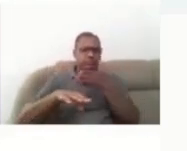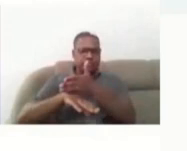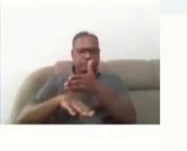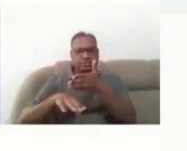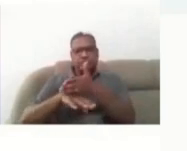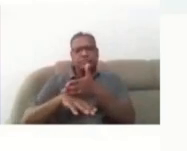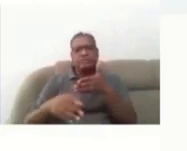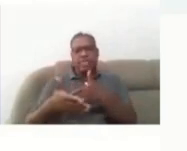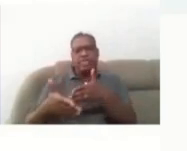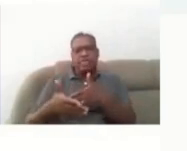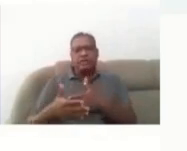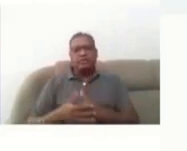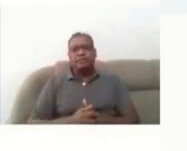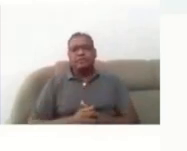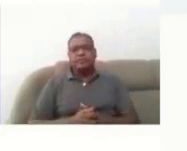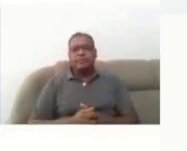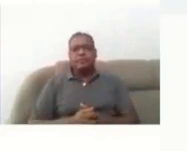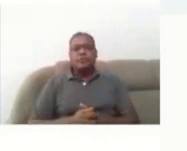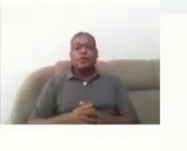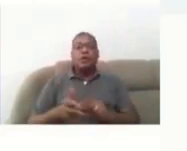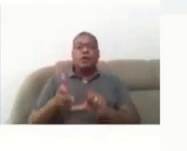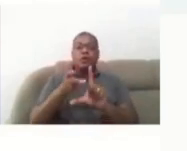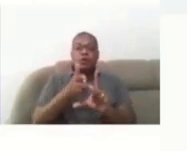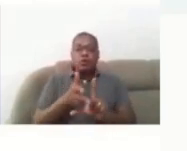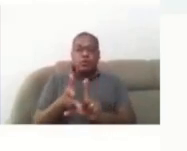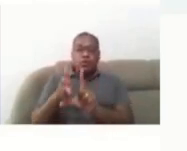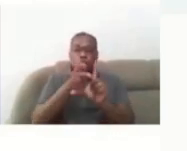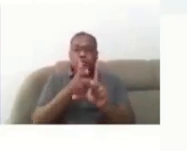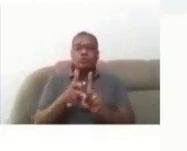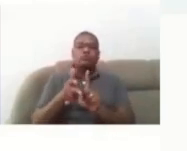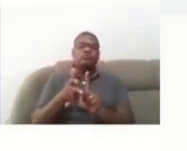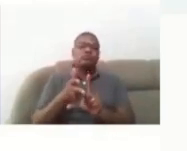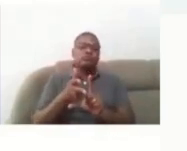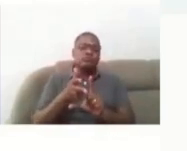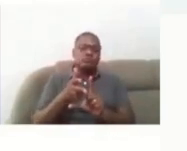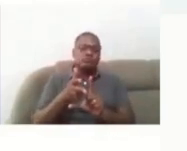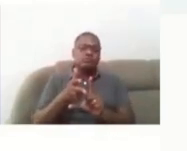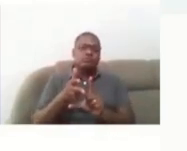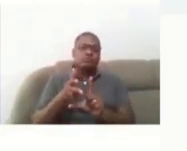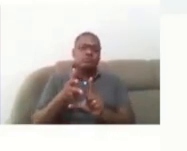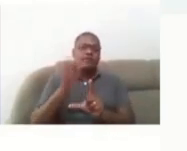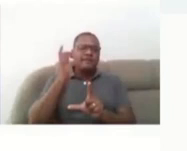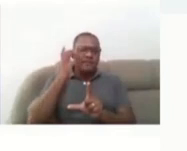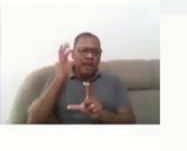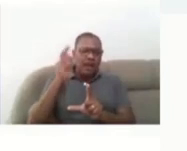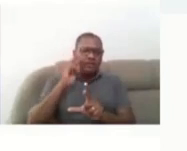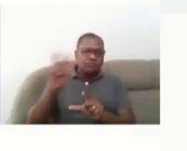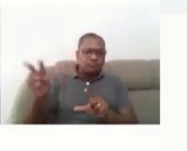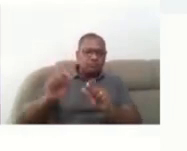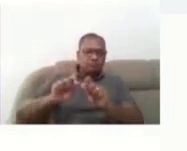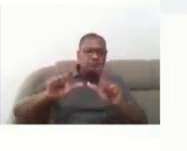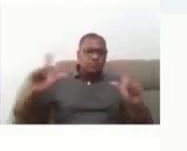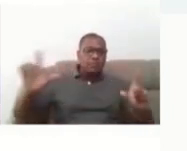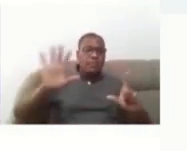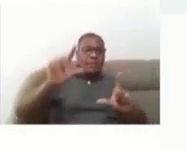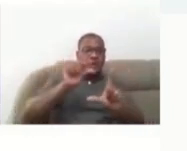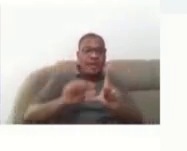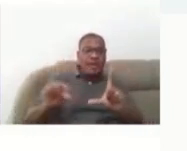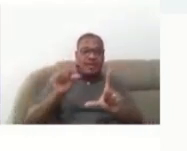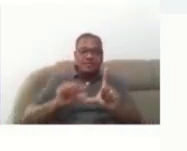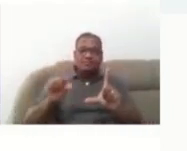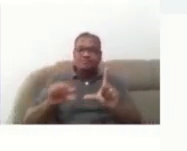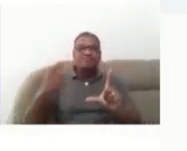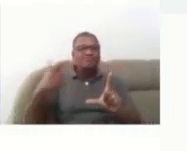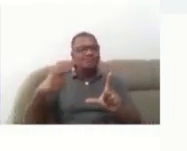acessível para leitores de tela, mas ele não tem legenda em português, às vezes tem necessidade de usar um software